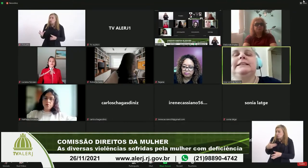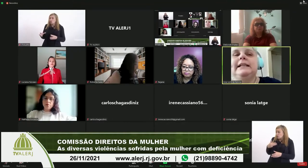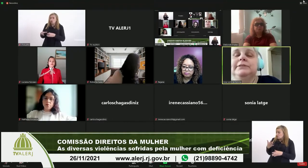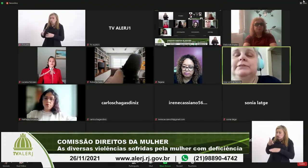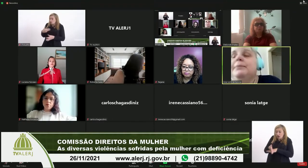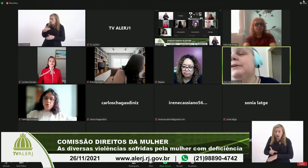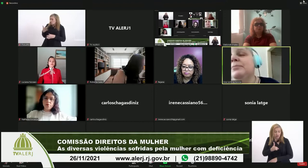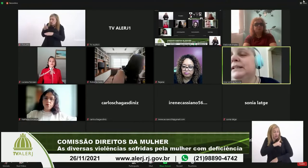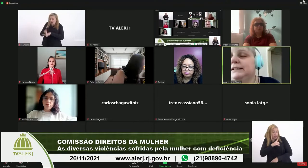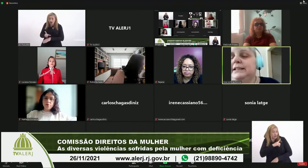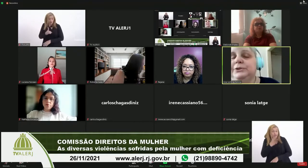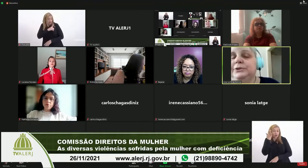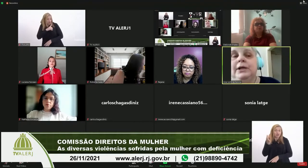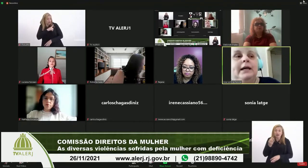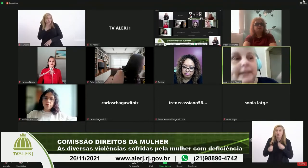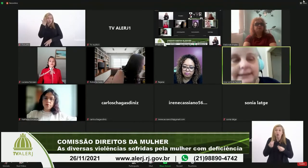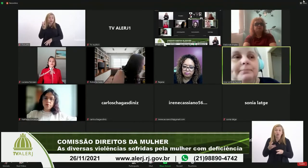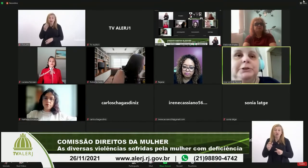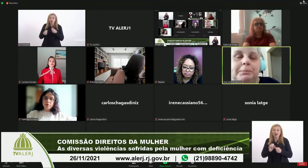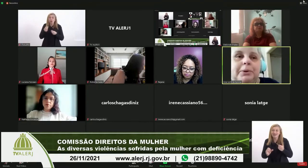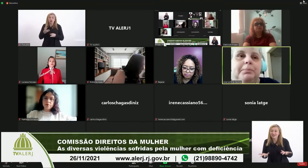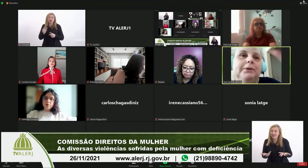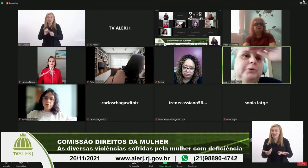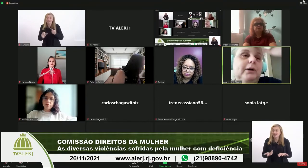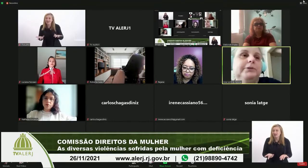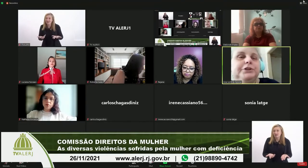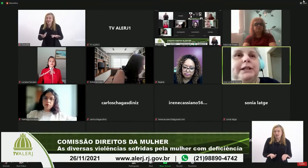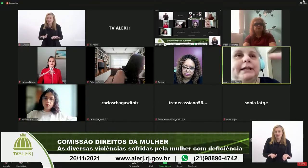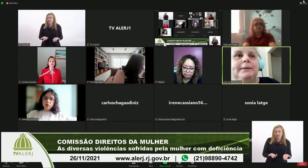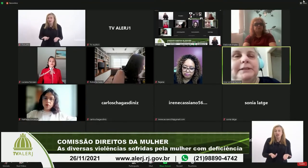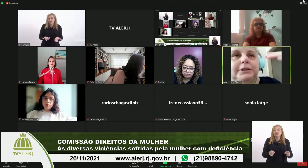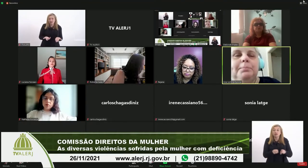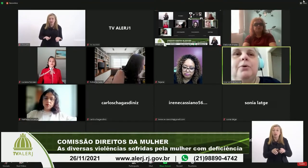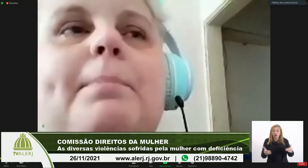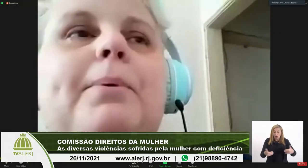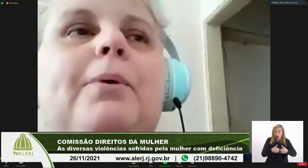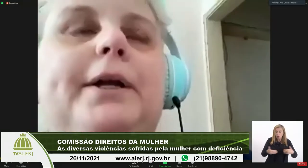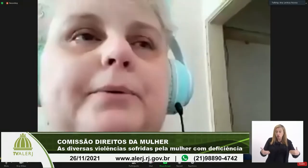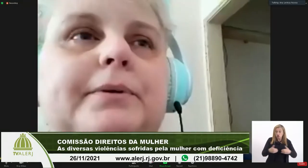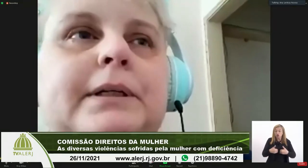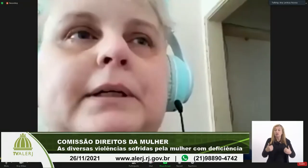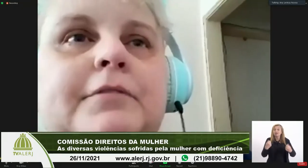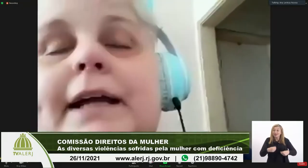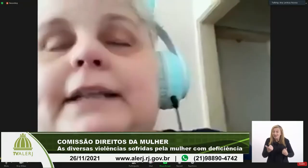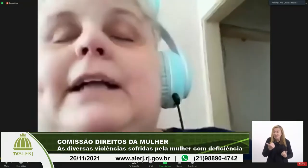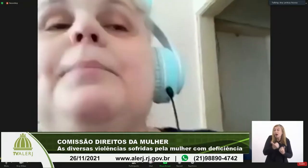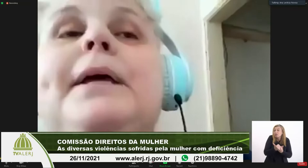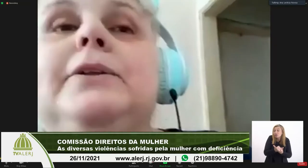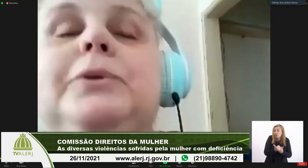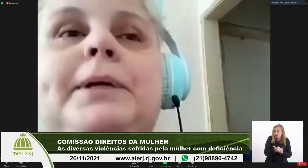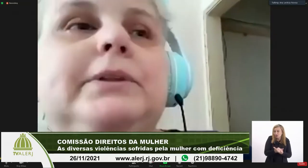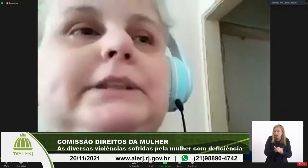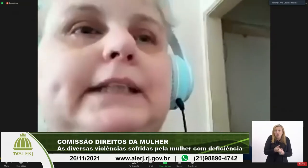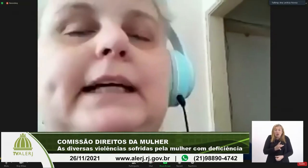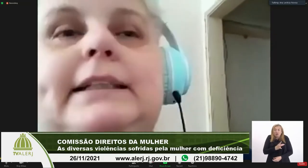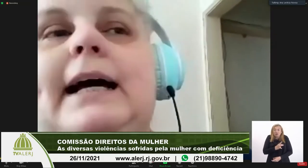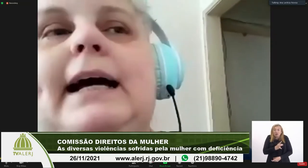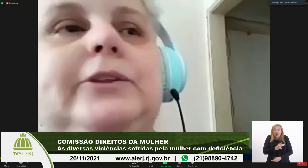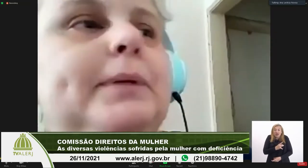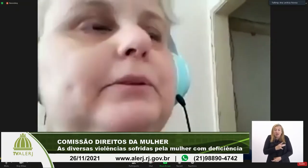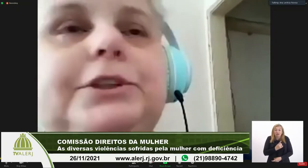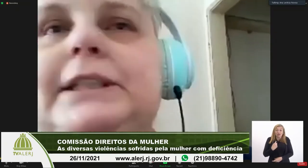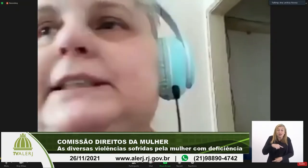ligar assim ele não sabe nem como fazer isso e até mesmo o público do autista que ele precisa de pouco apoio vai entrar o medo medo de ser